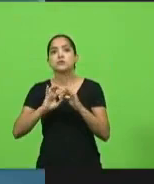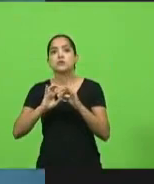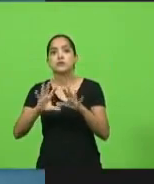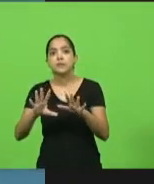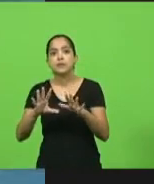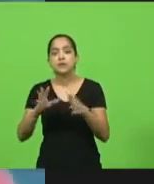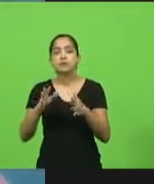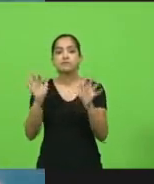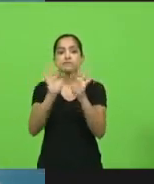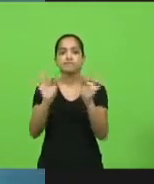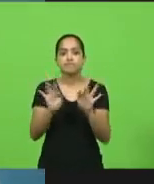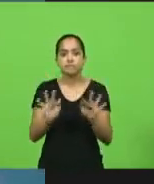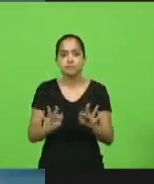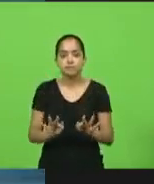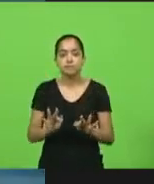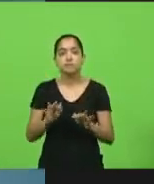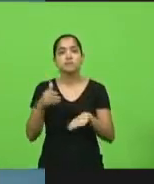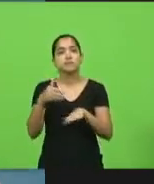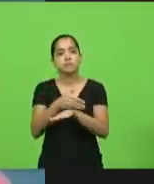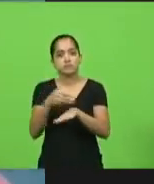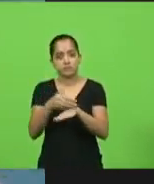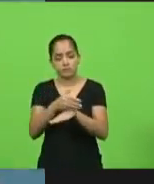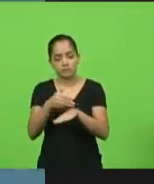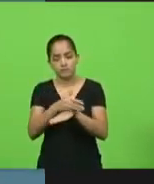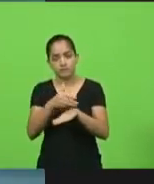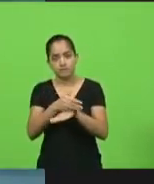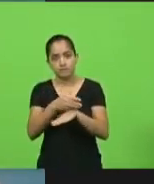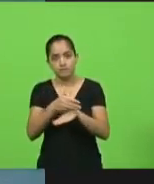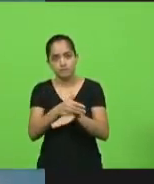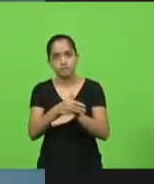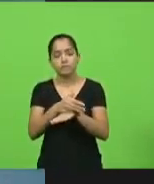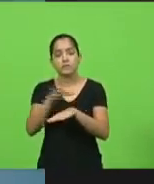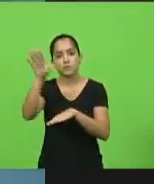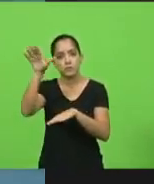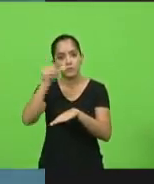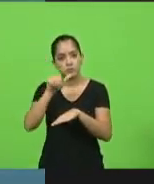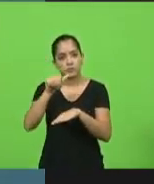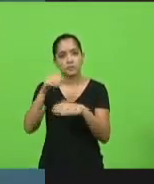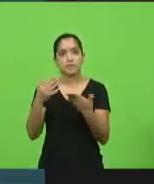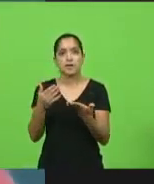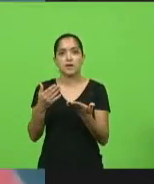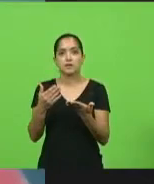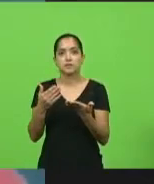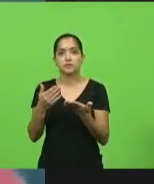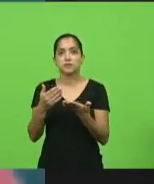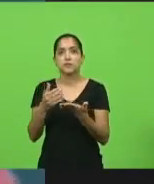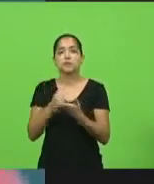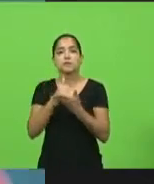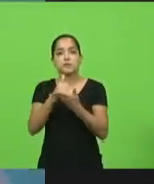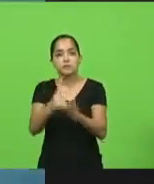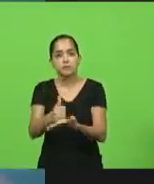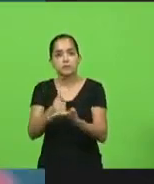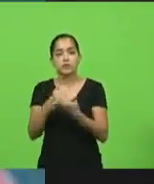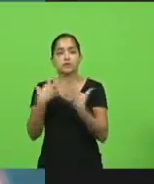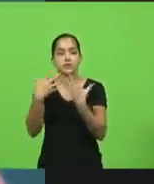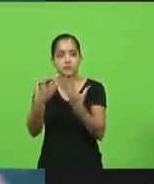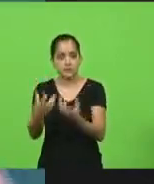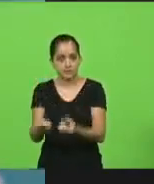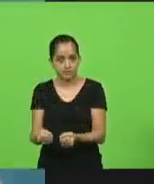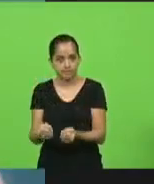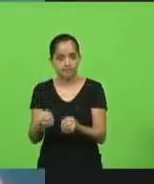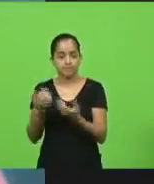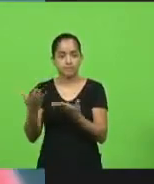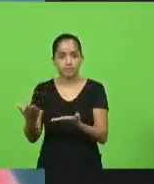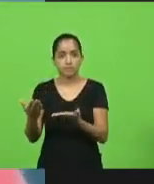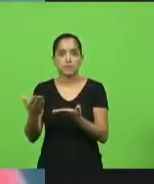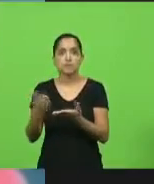feliz de ter participado dessa chamada e de ter sido atendido pelo ministro Fazuello